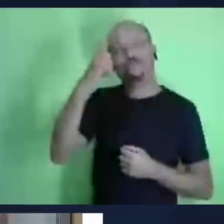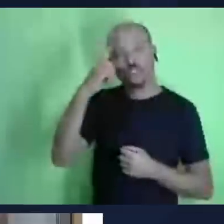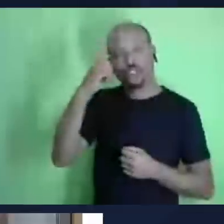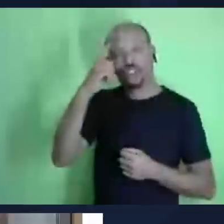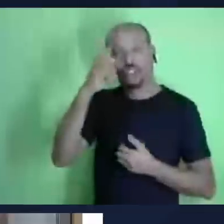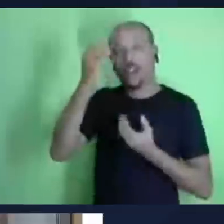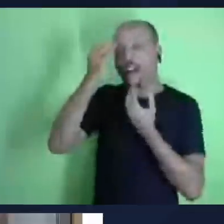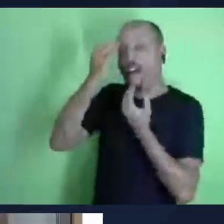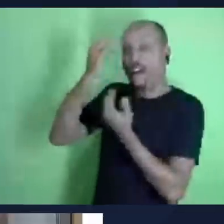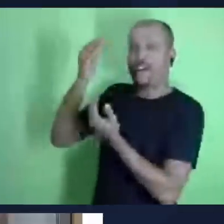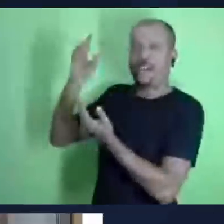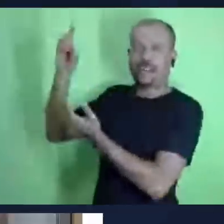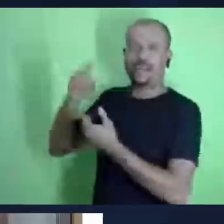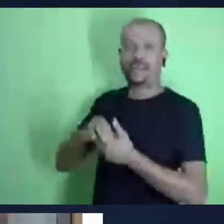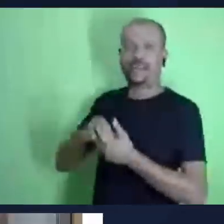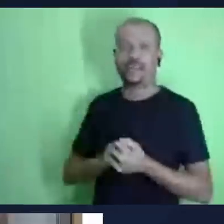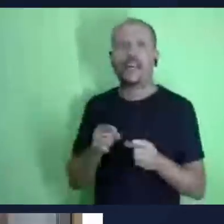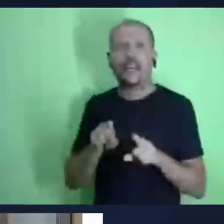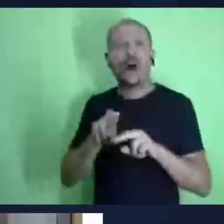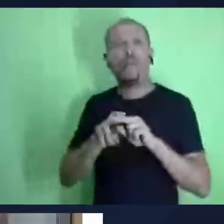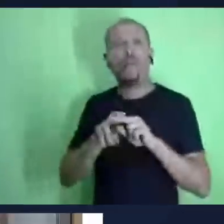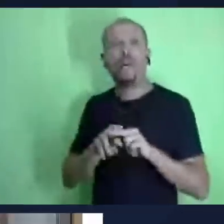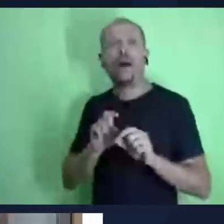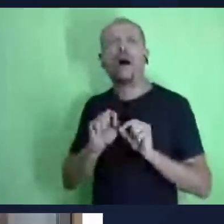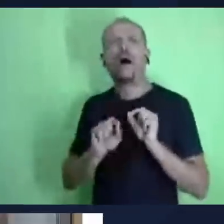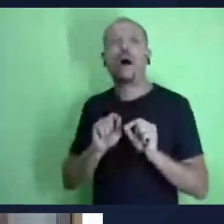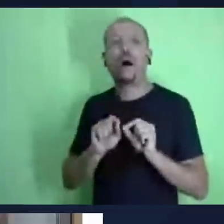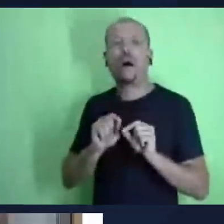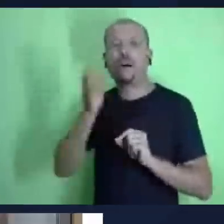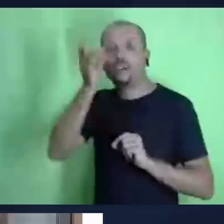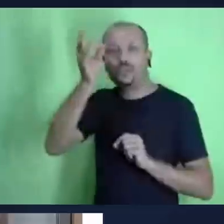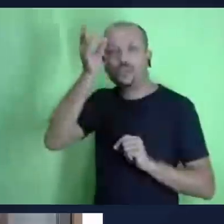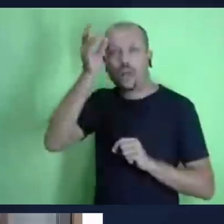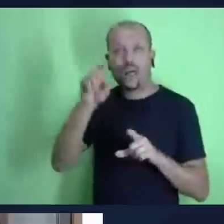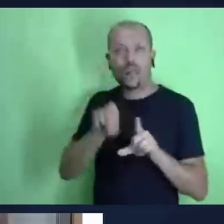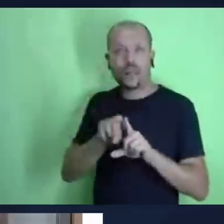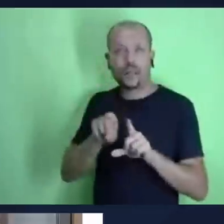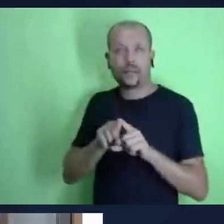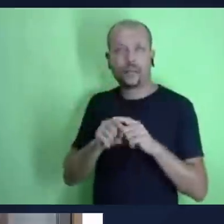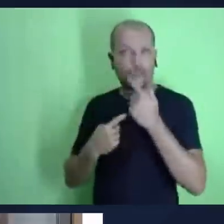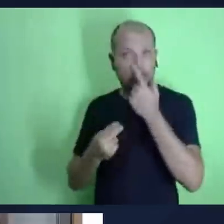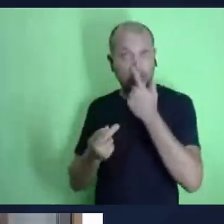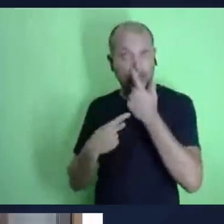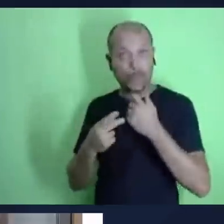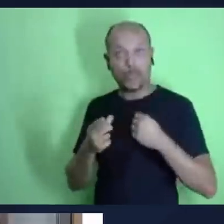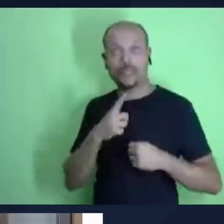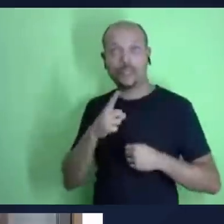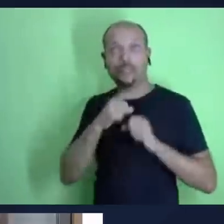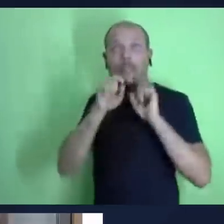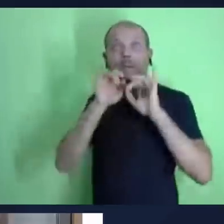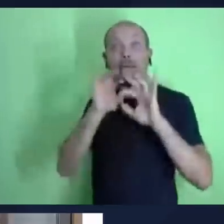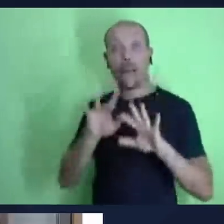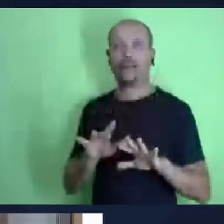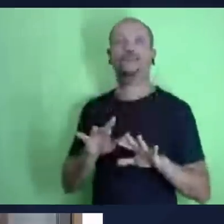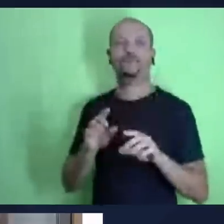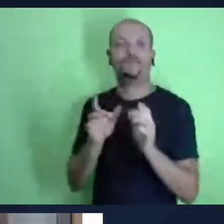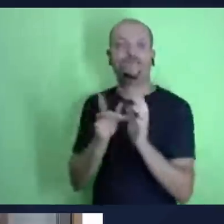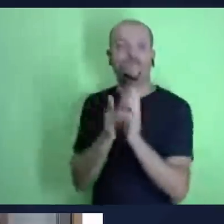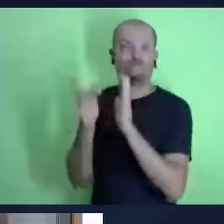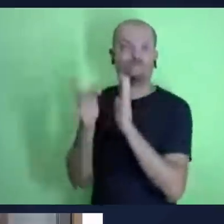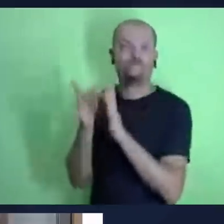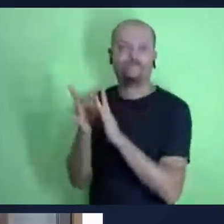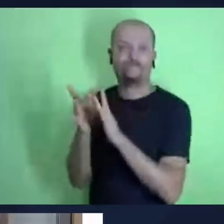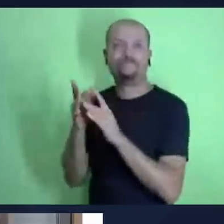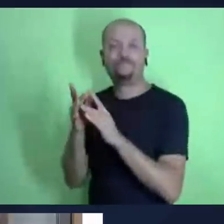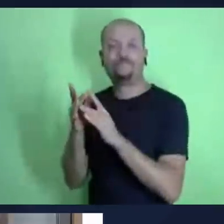e que deus nos oferece né então por isso como você mencionou lá em salmo 23 verso 1 né que se o senhor é